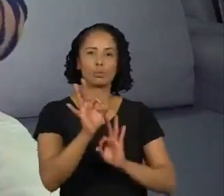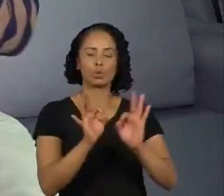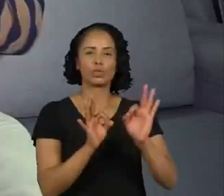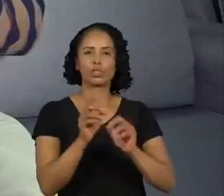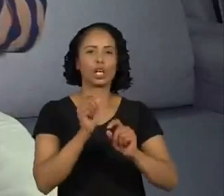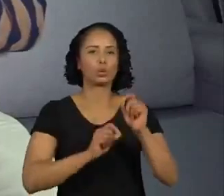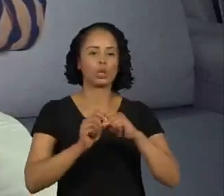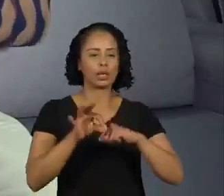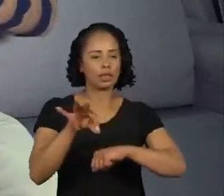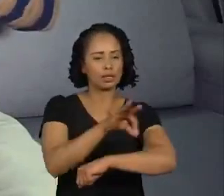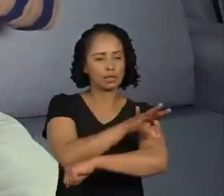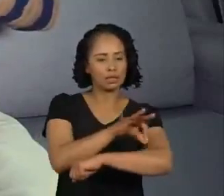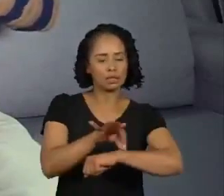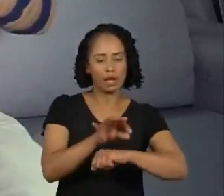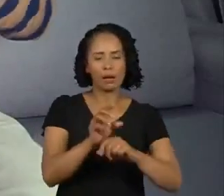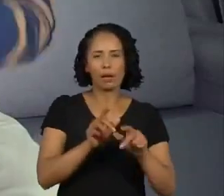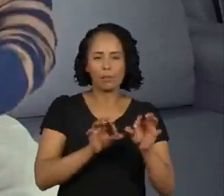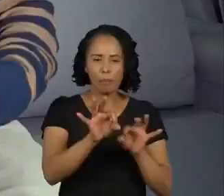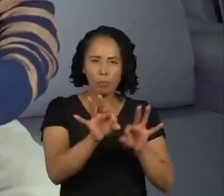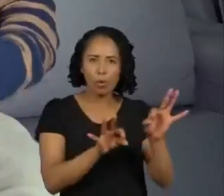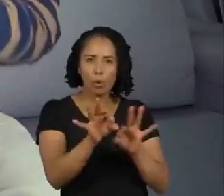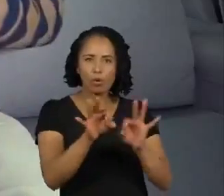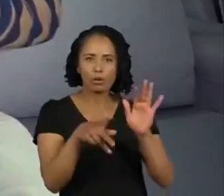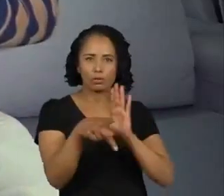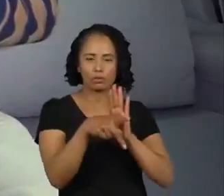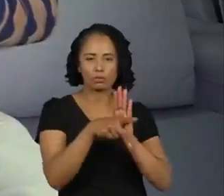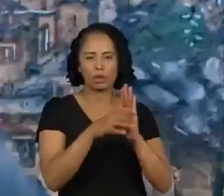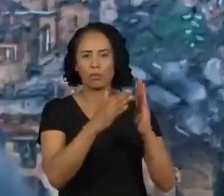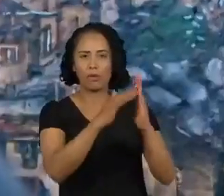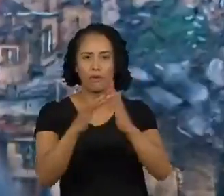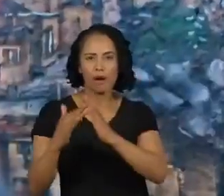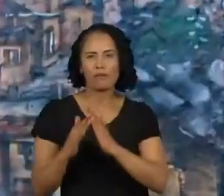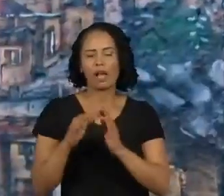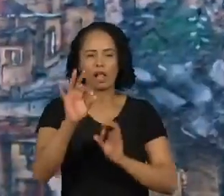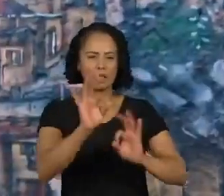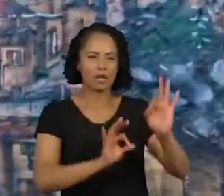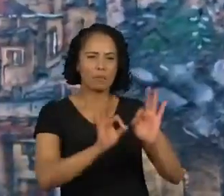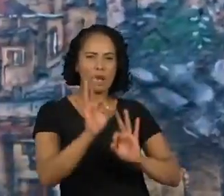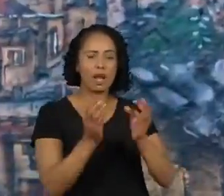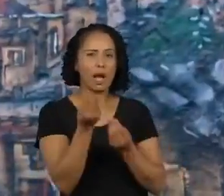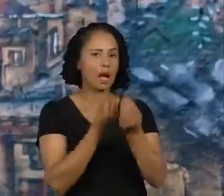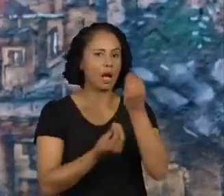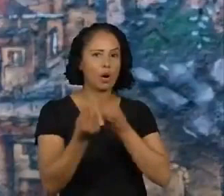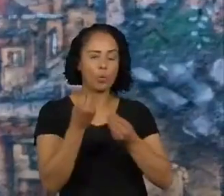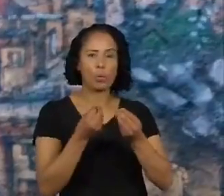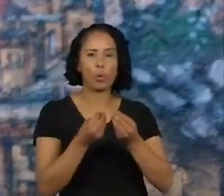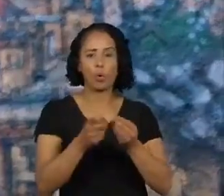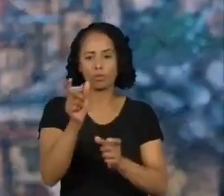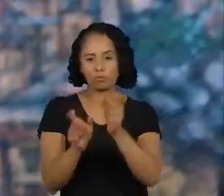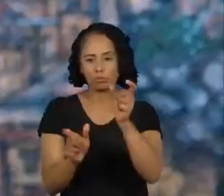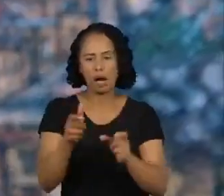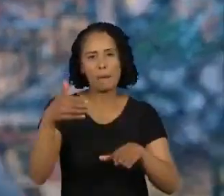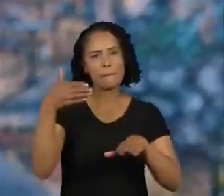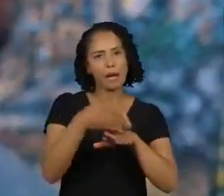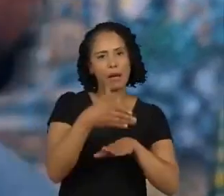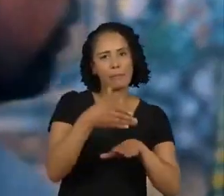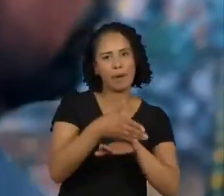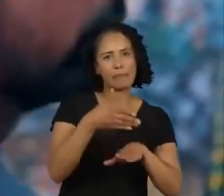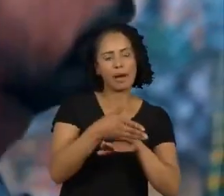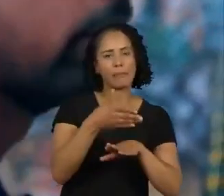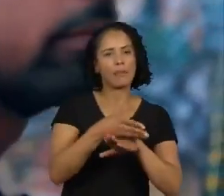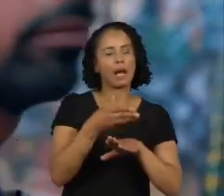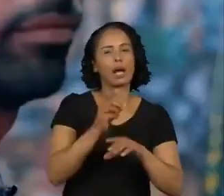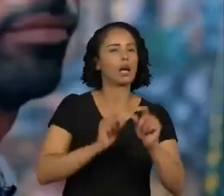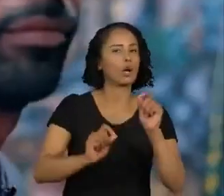favelas. É um projeto para trabalhar habitação, para trabalhar participação cidadã da comunidade nas decisões